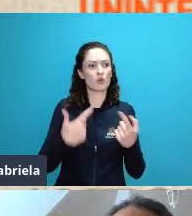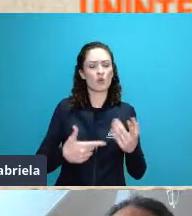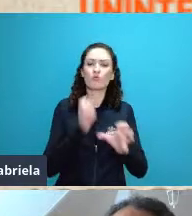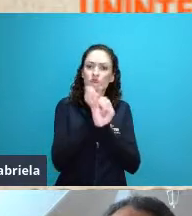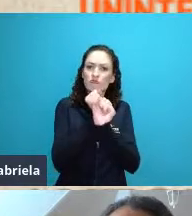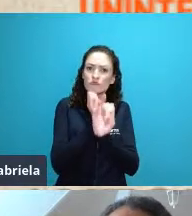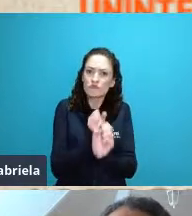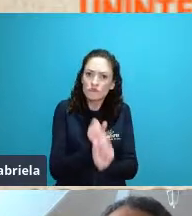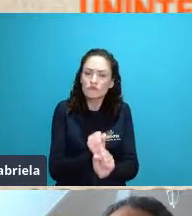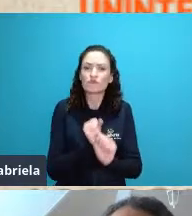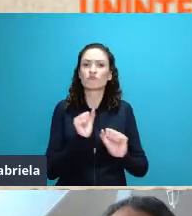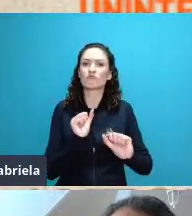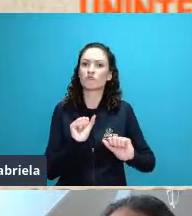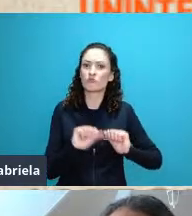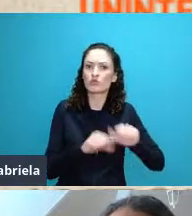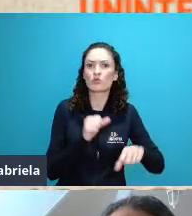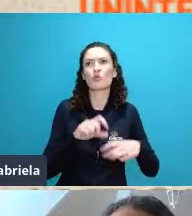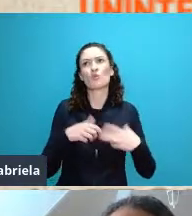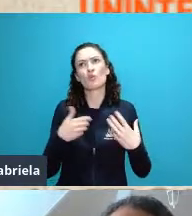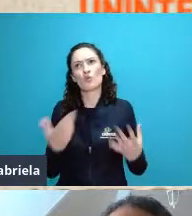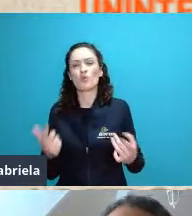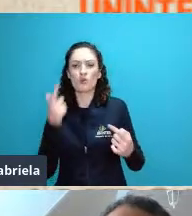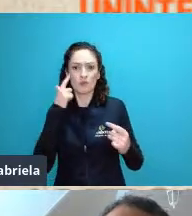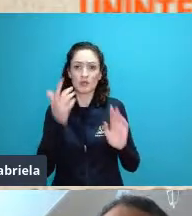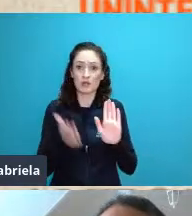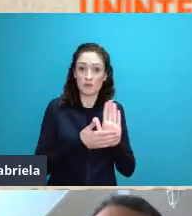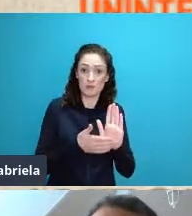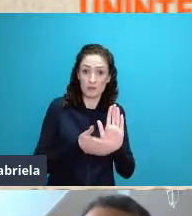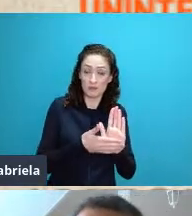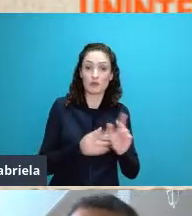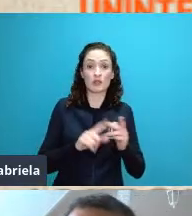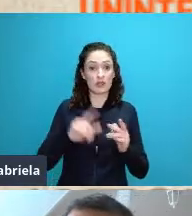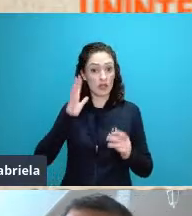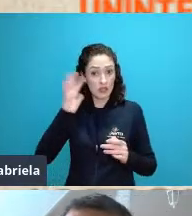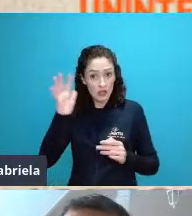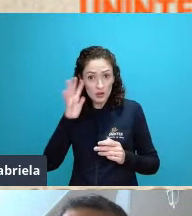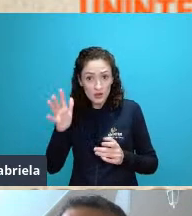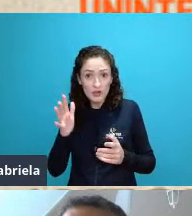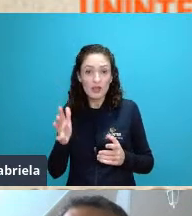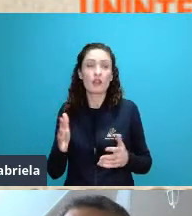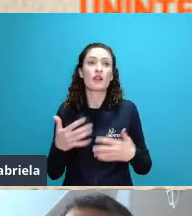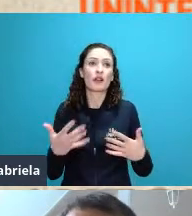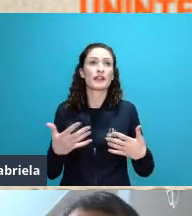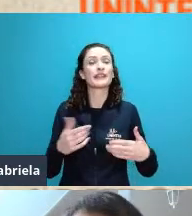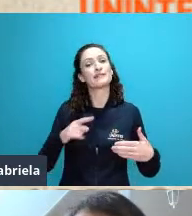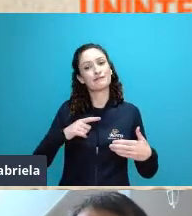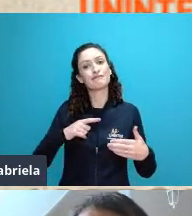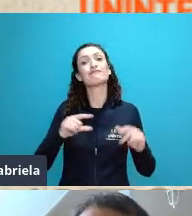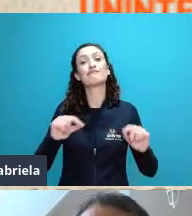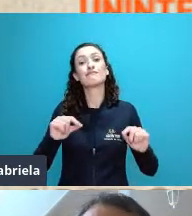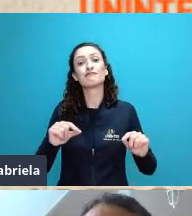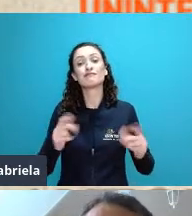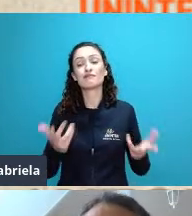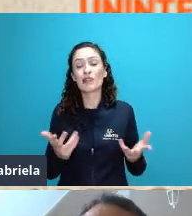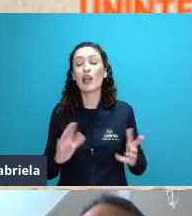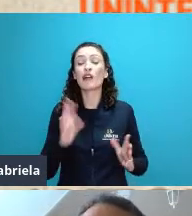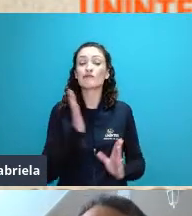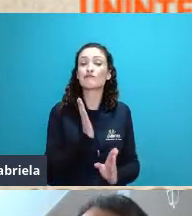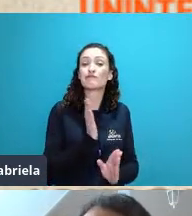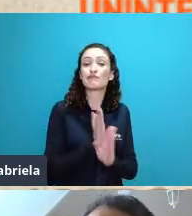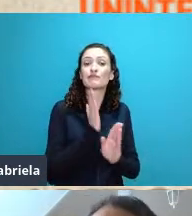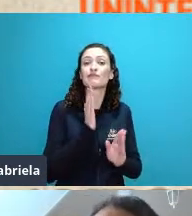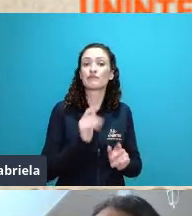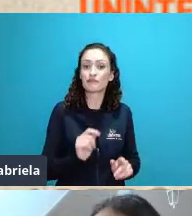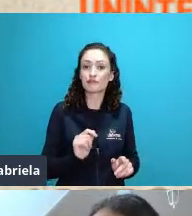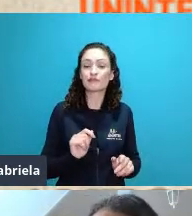roupagem pautada em teorias acabou atrapalhando o desenvolvimento da discussão